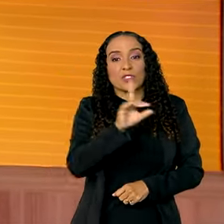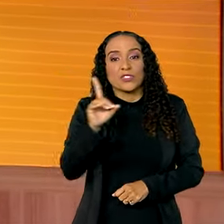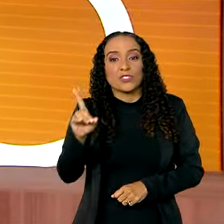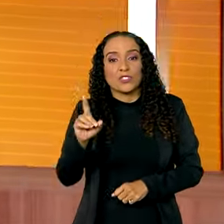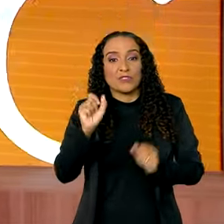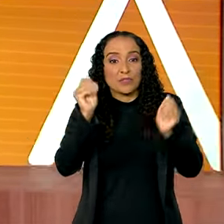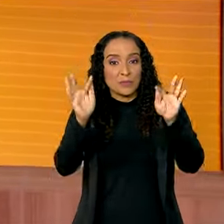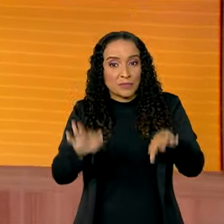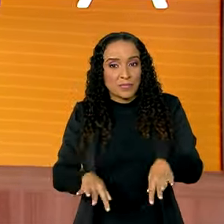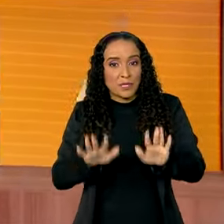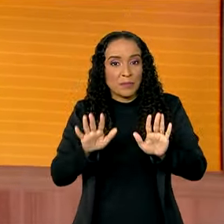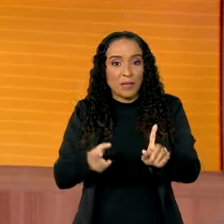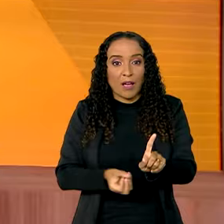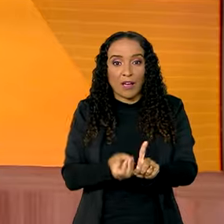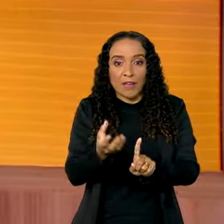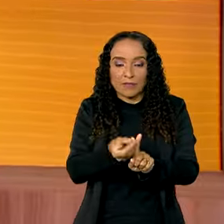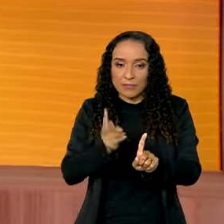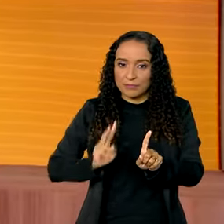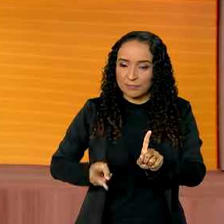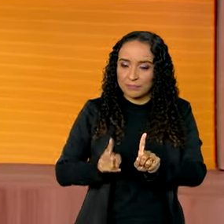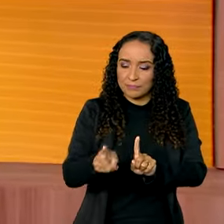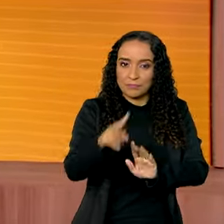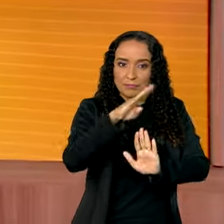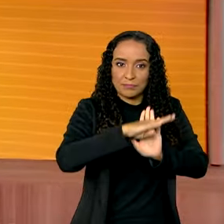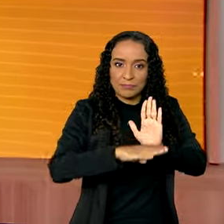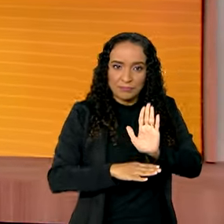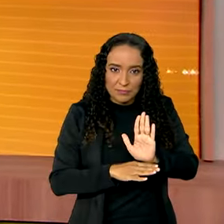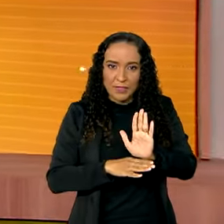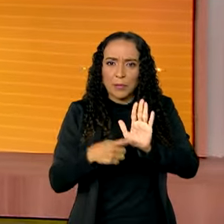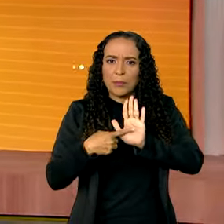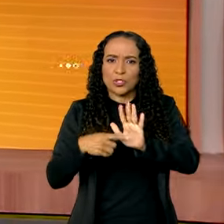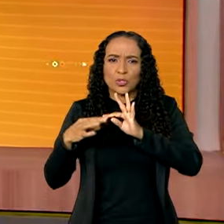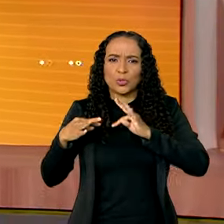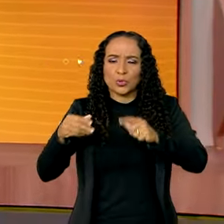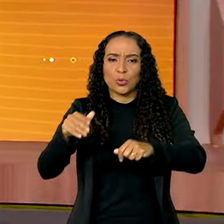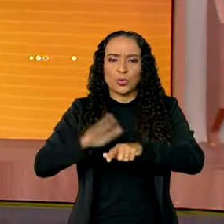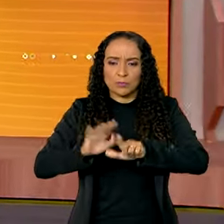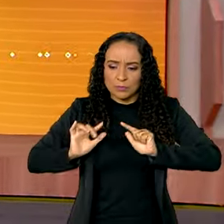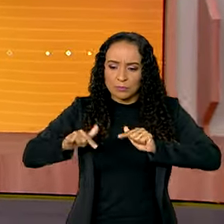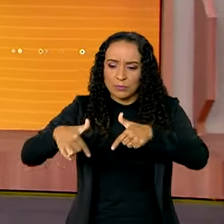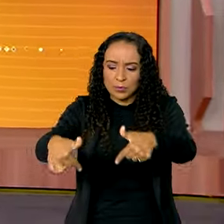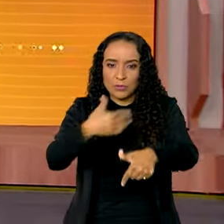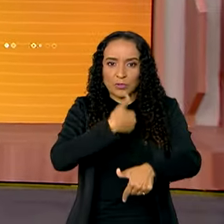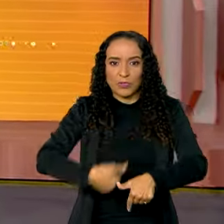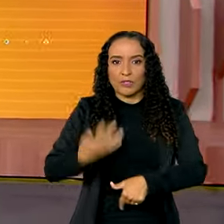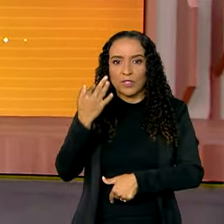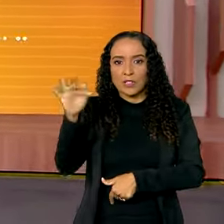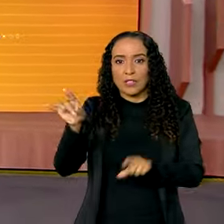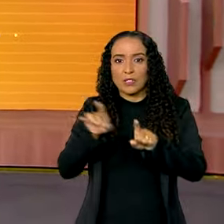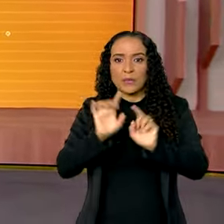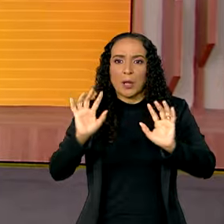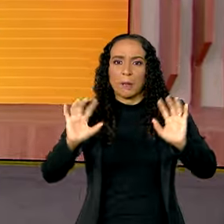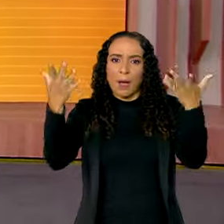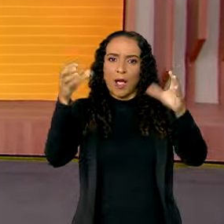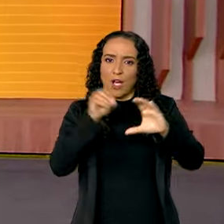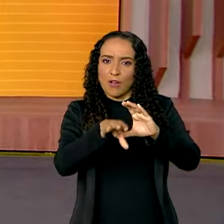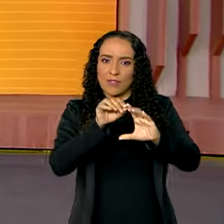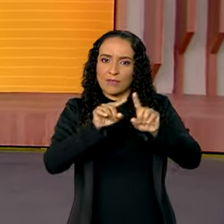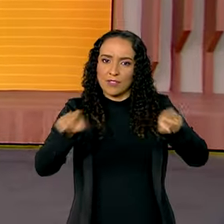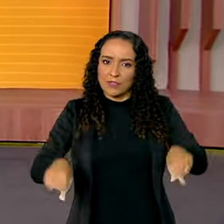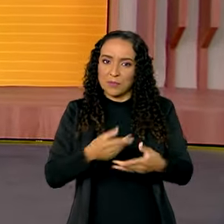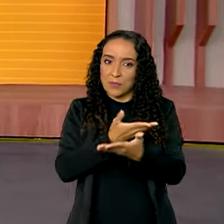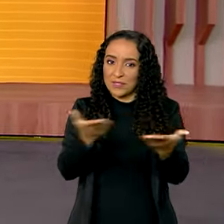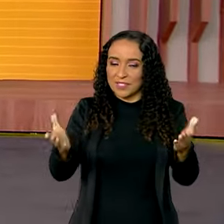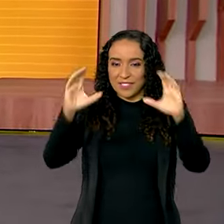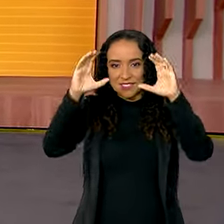em Dia fica por aqui, mas o canal GOB segue com a programação, mostrando todas as ações do governo federal, eventos ao vivo e serviços